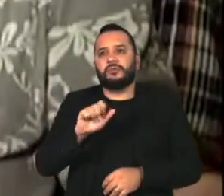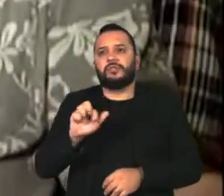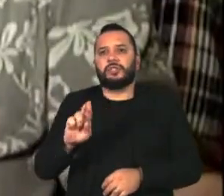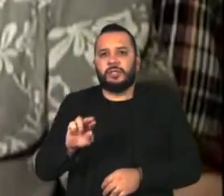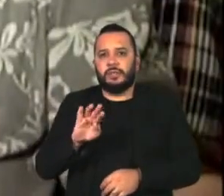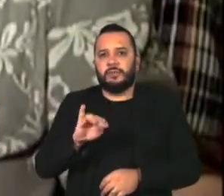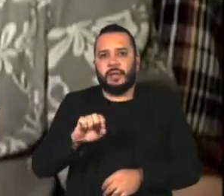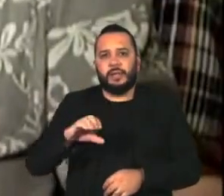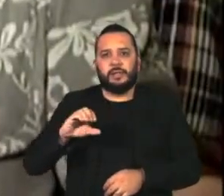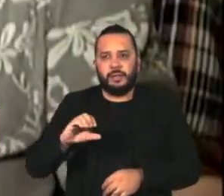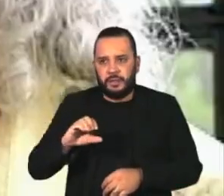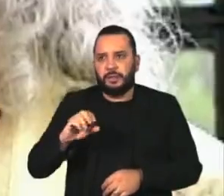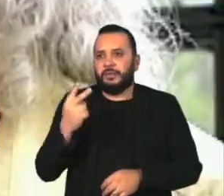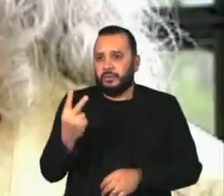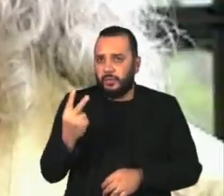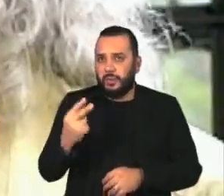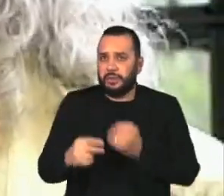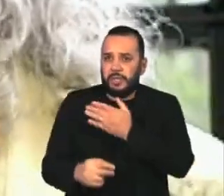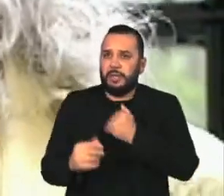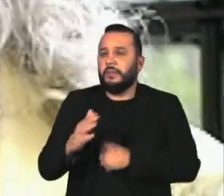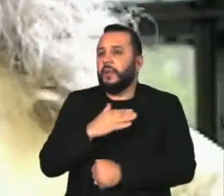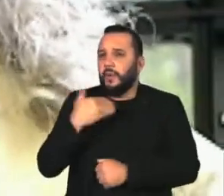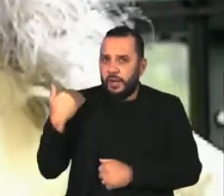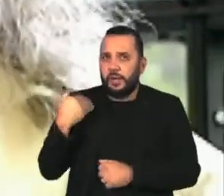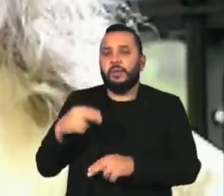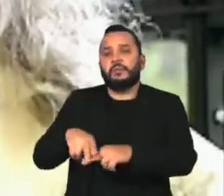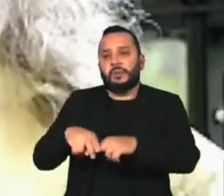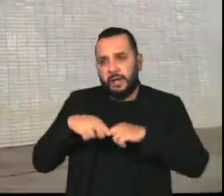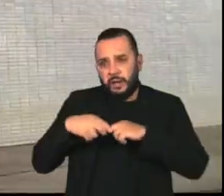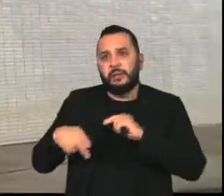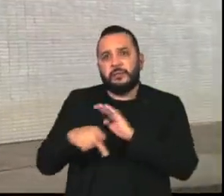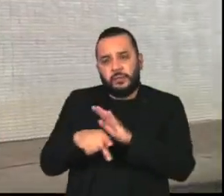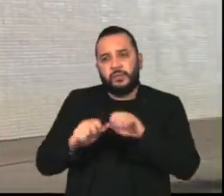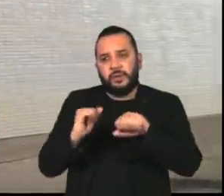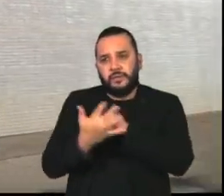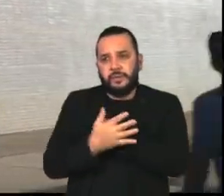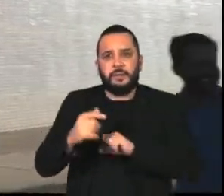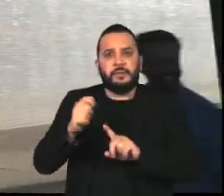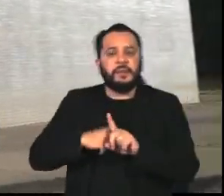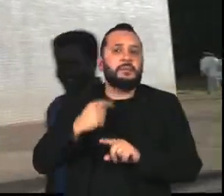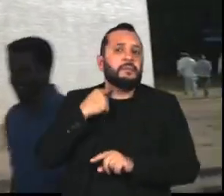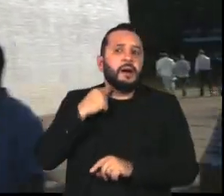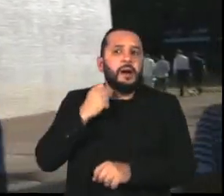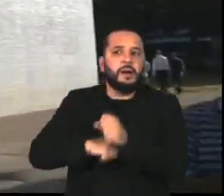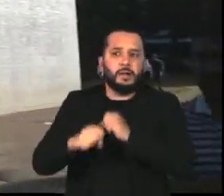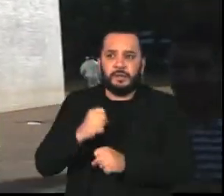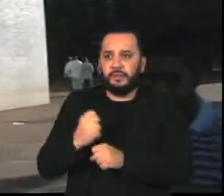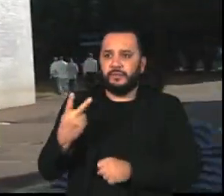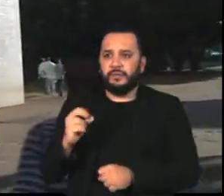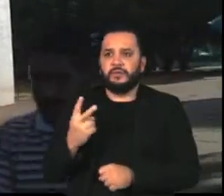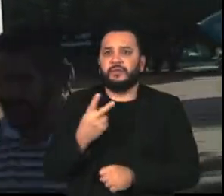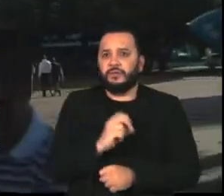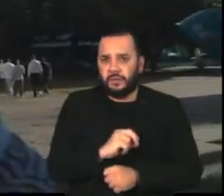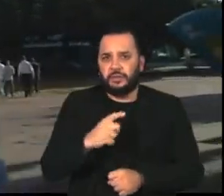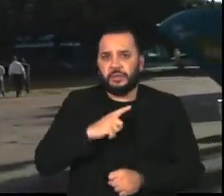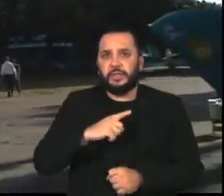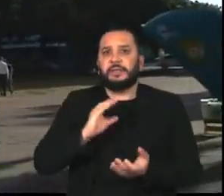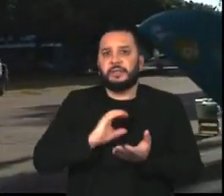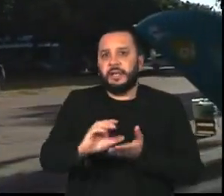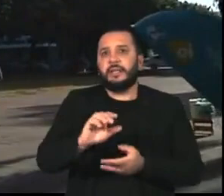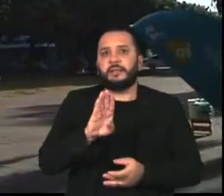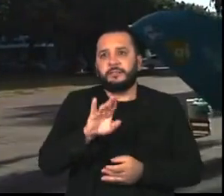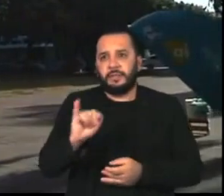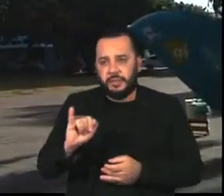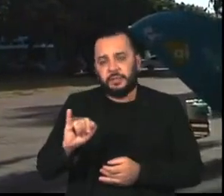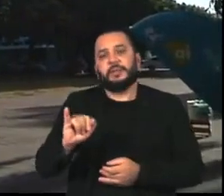ao cantor e compositor morto por Covid-19 em maio de 2020. A norma prevê repasse de R$ bilhões da União a estados e